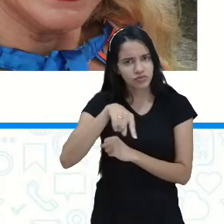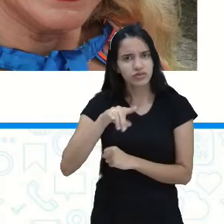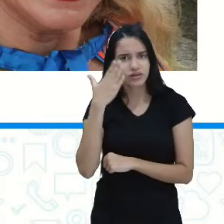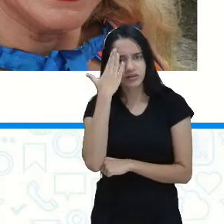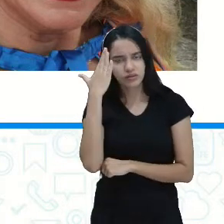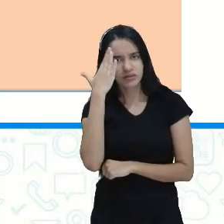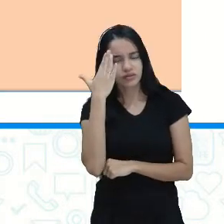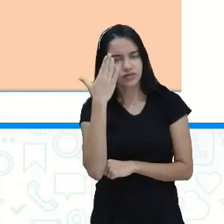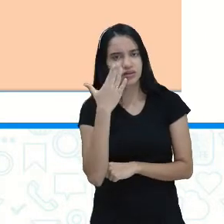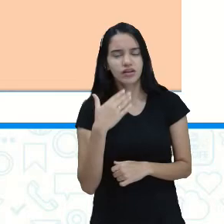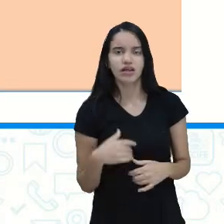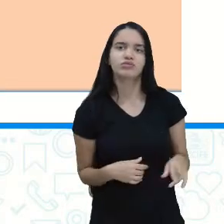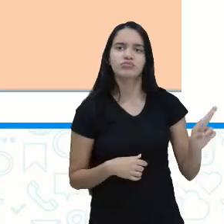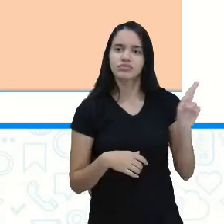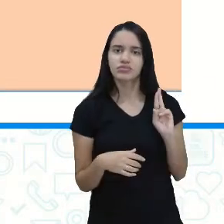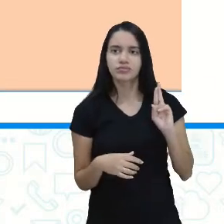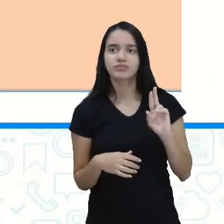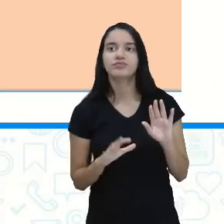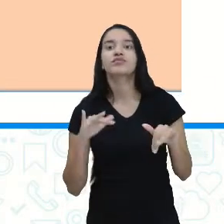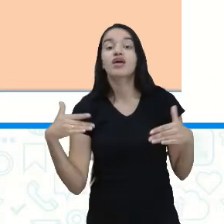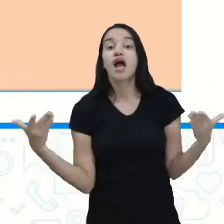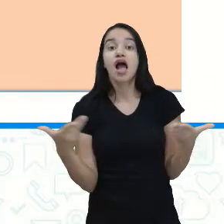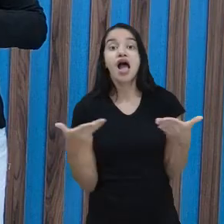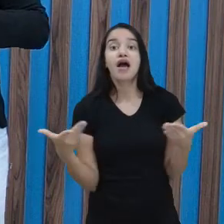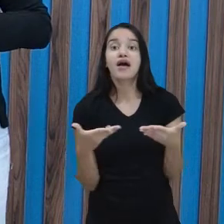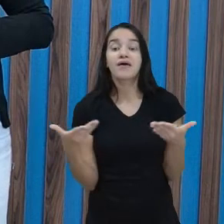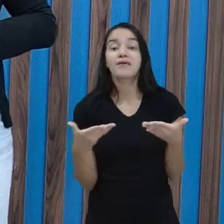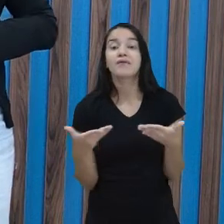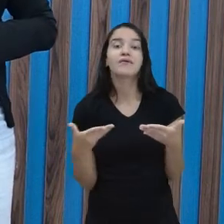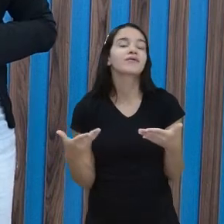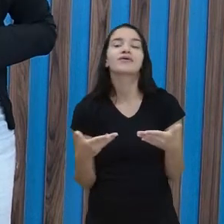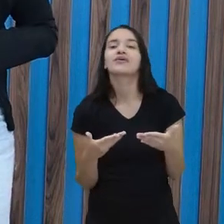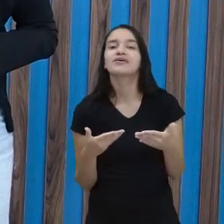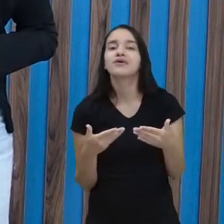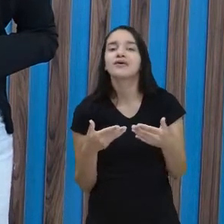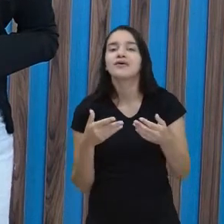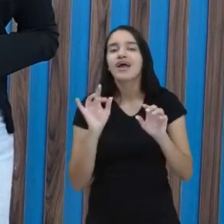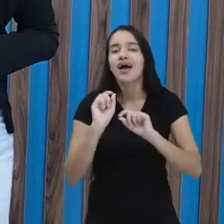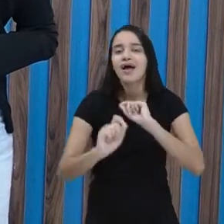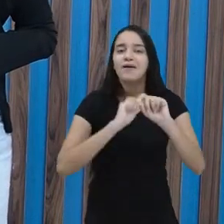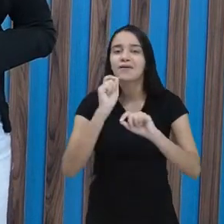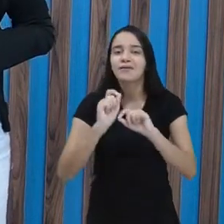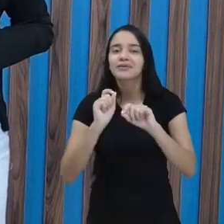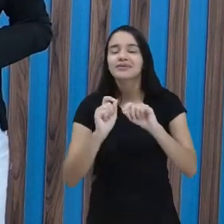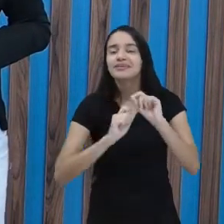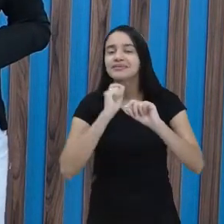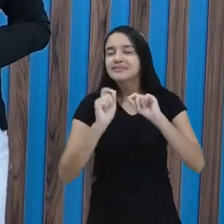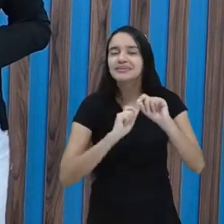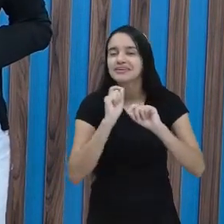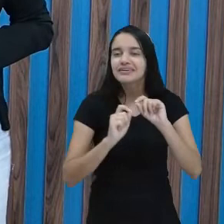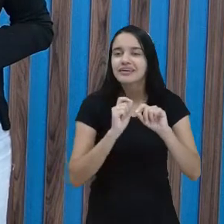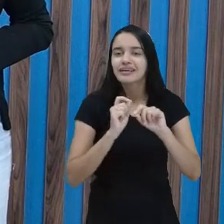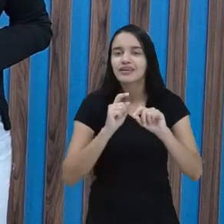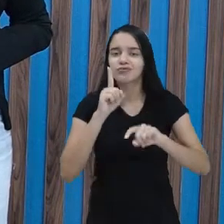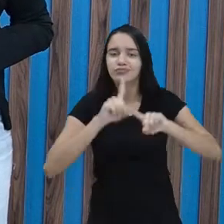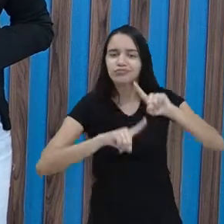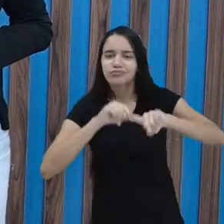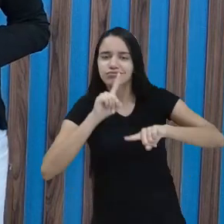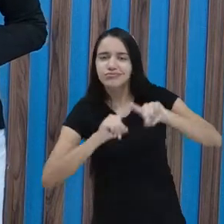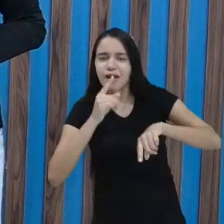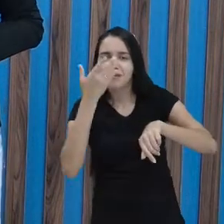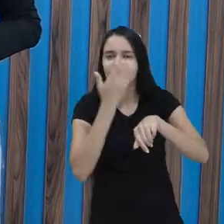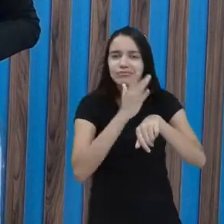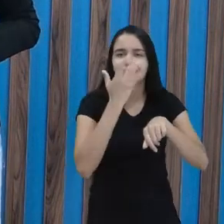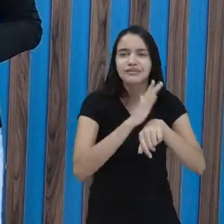Fala para mim. E agora, gente, é a hora da mão na massa. Eu amo esse momento,